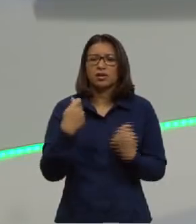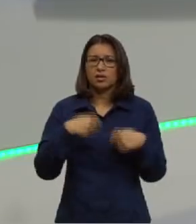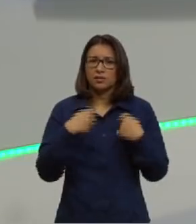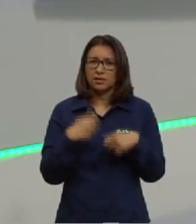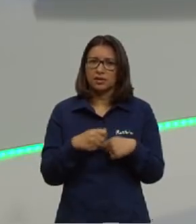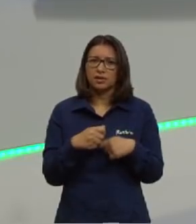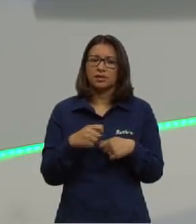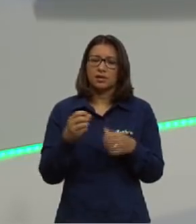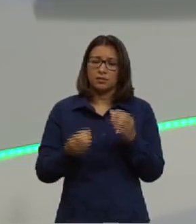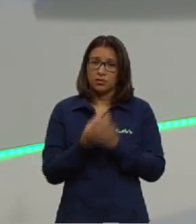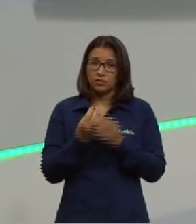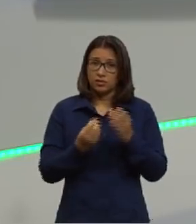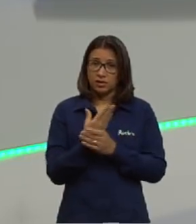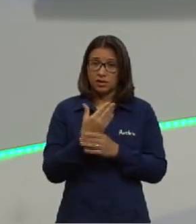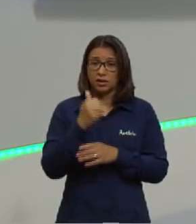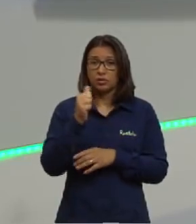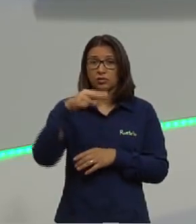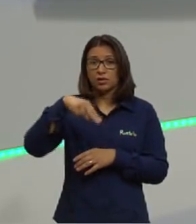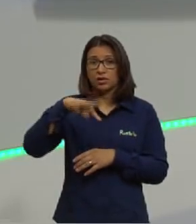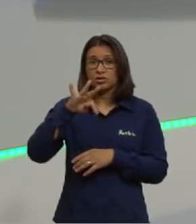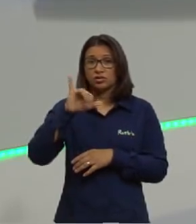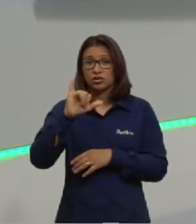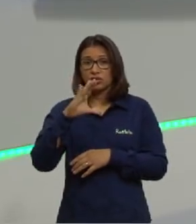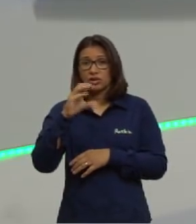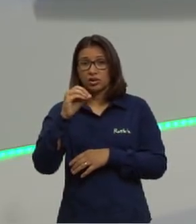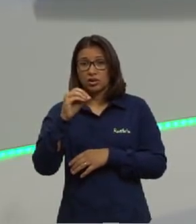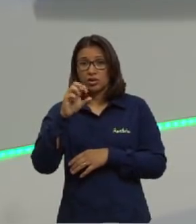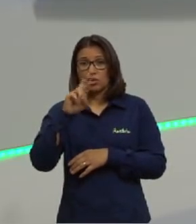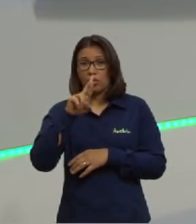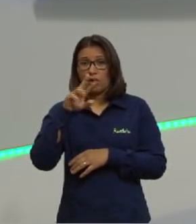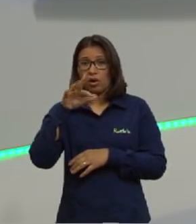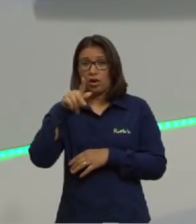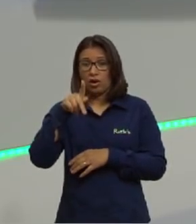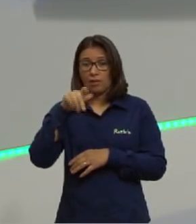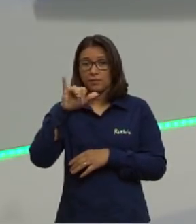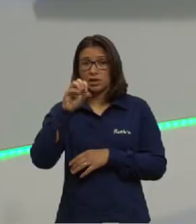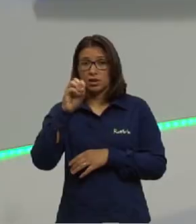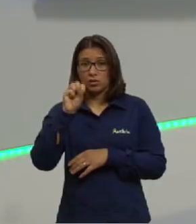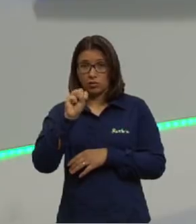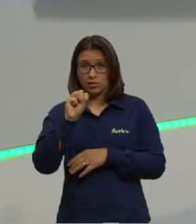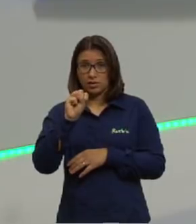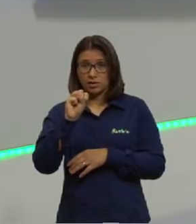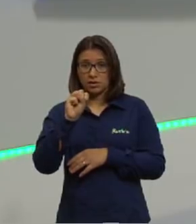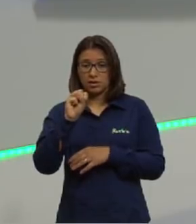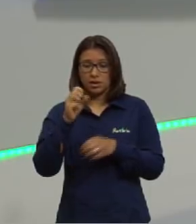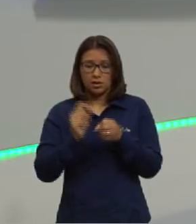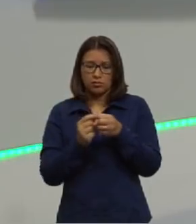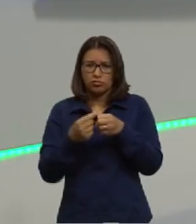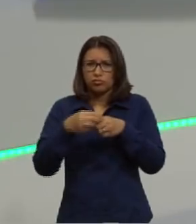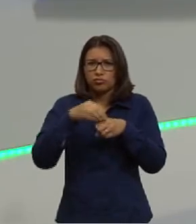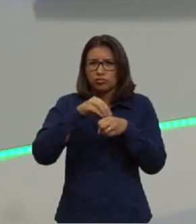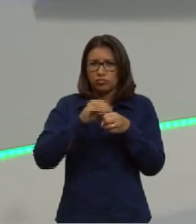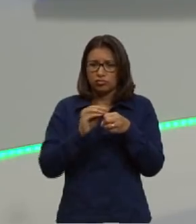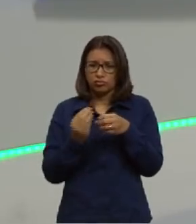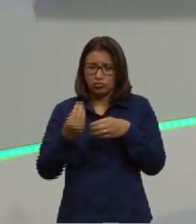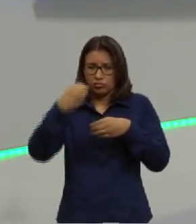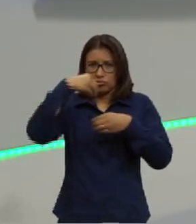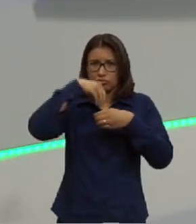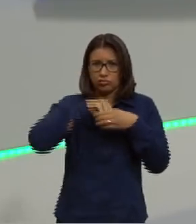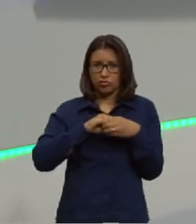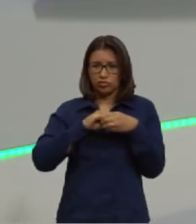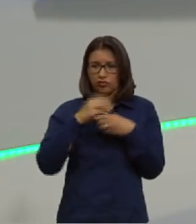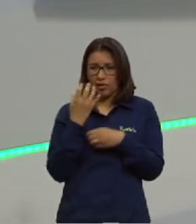os anticorpos, que nada mais são do que proteínas que vão atacar os antígenos, para, então, estar